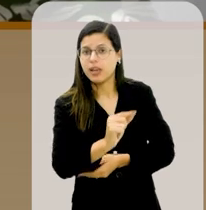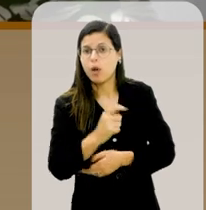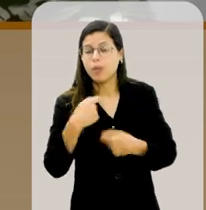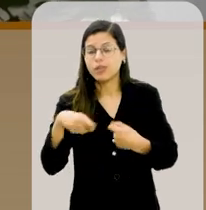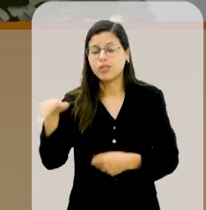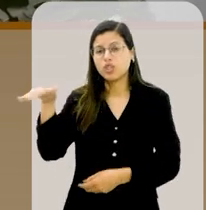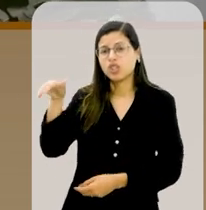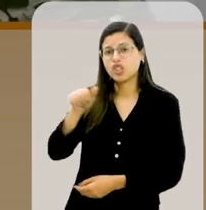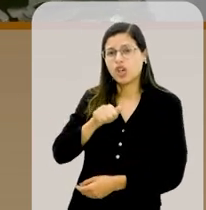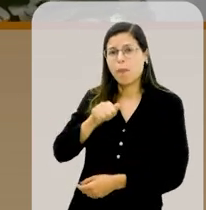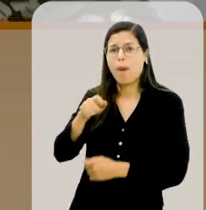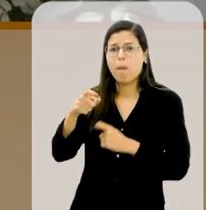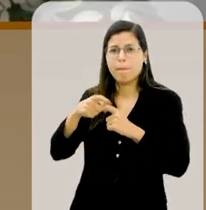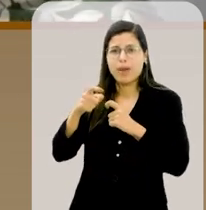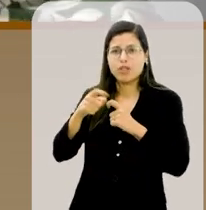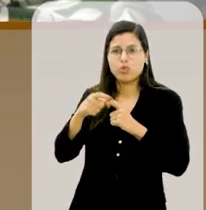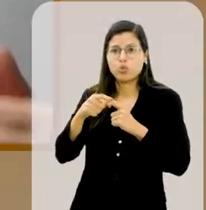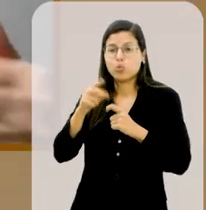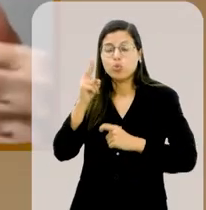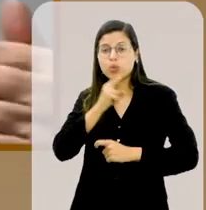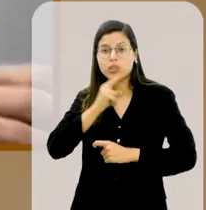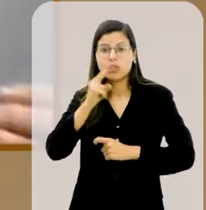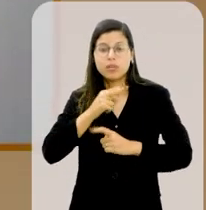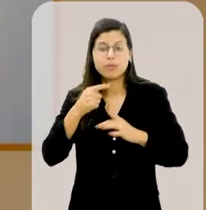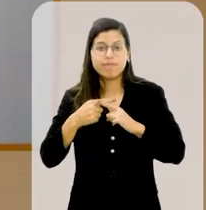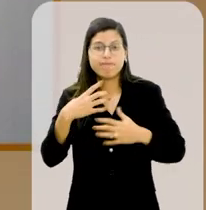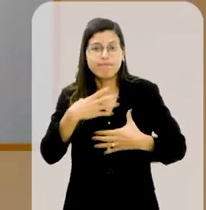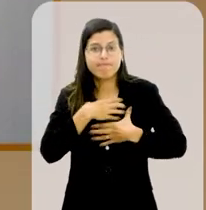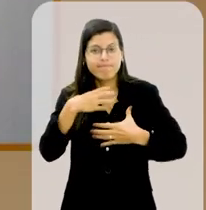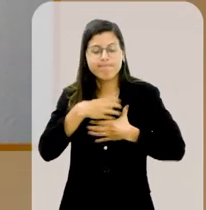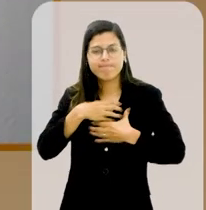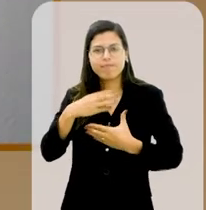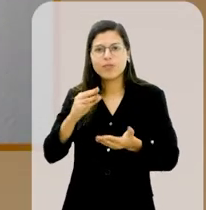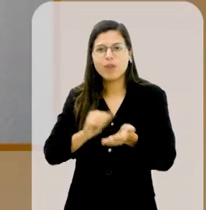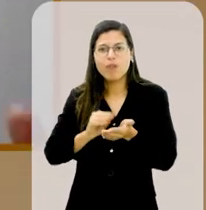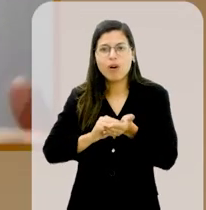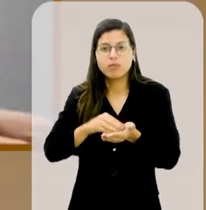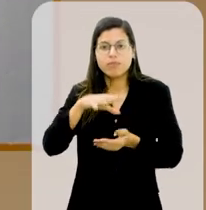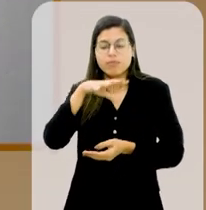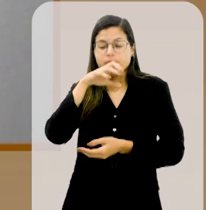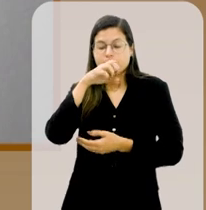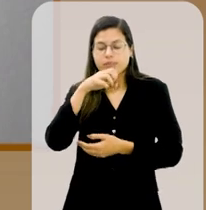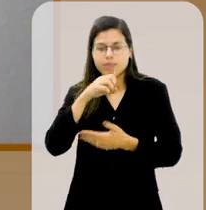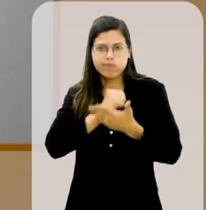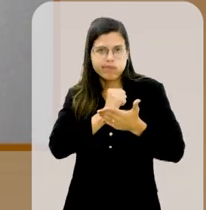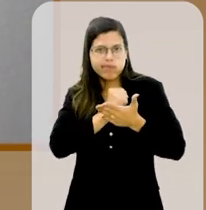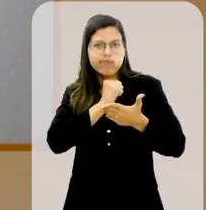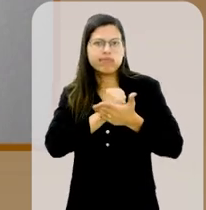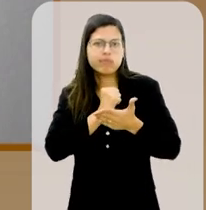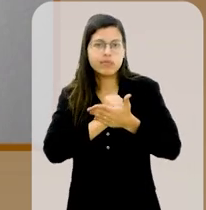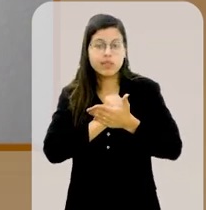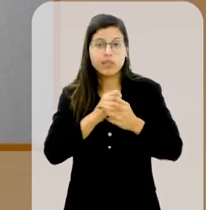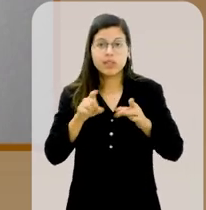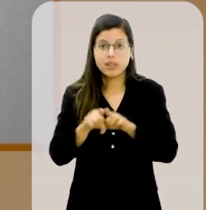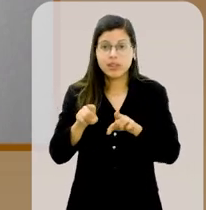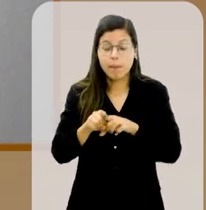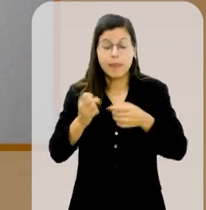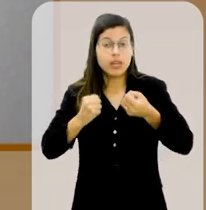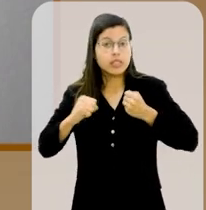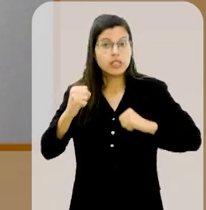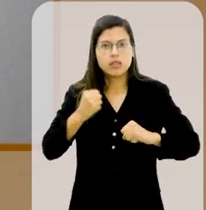chamar o médico de emergência porque eu ficava com falta de ar, eu ficava inquieta e ficava